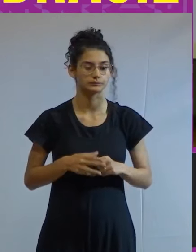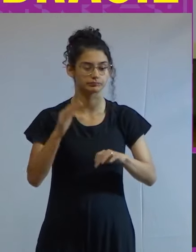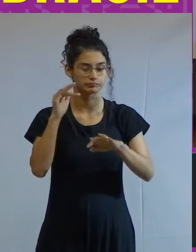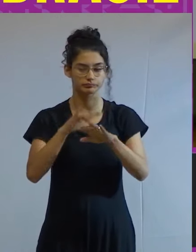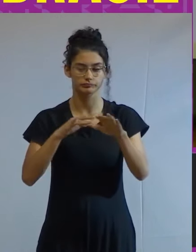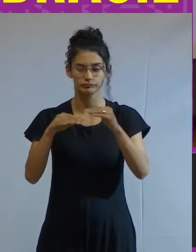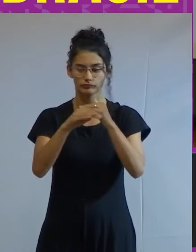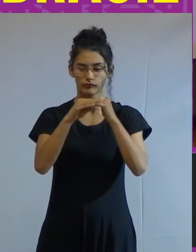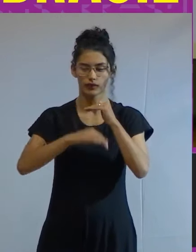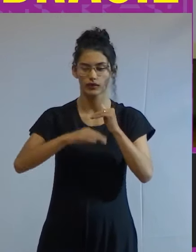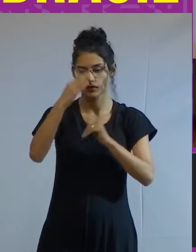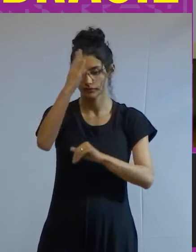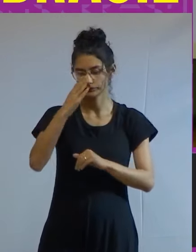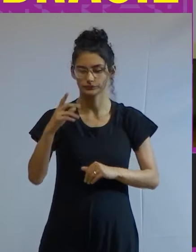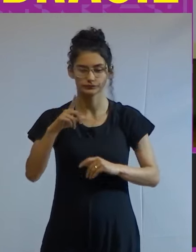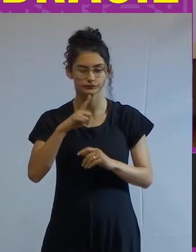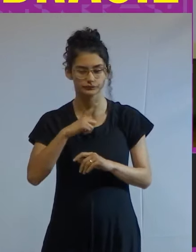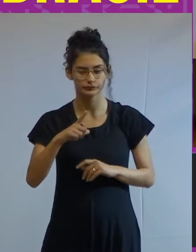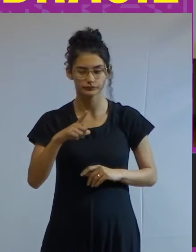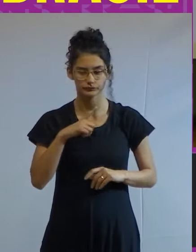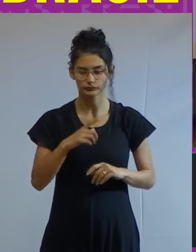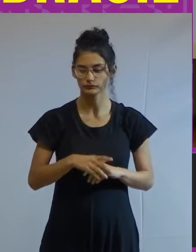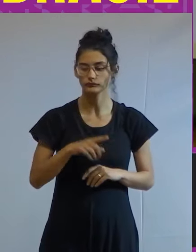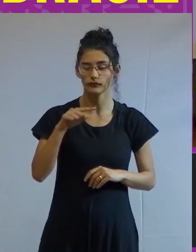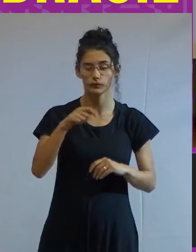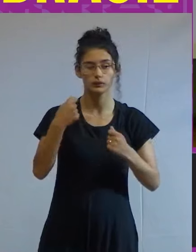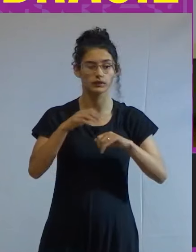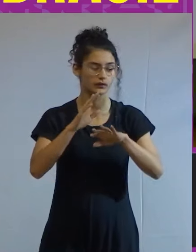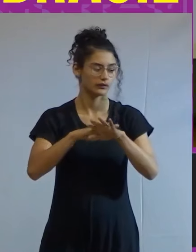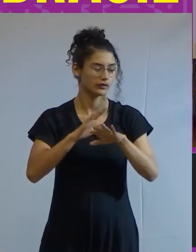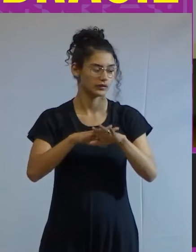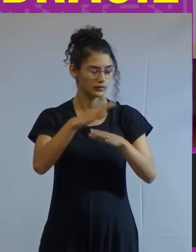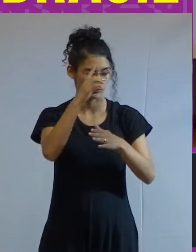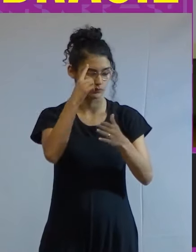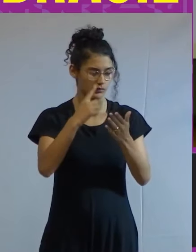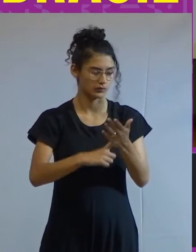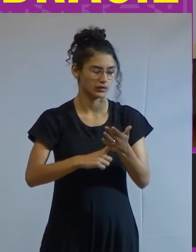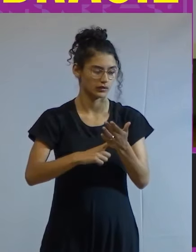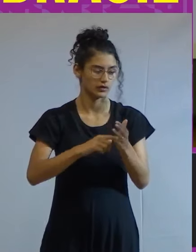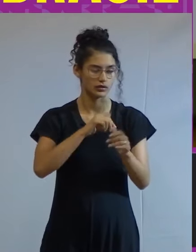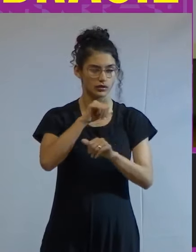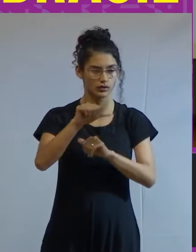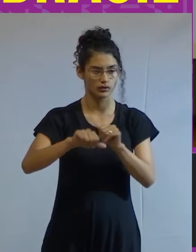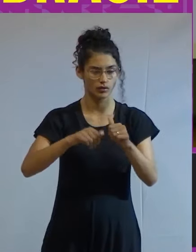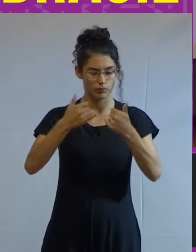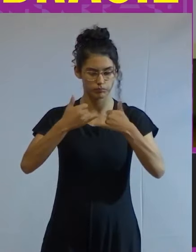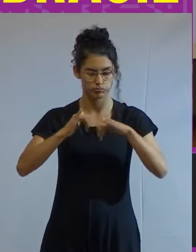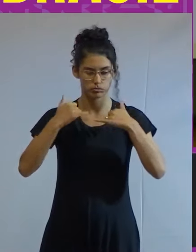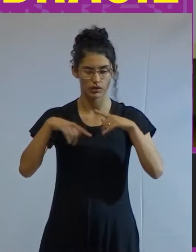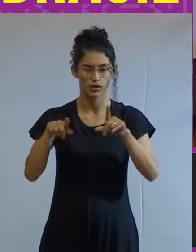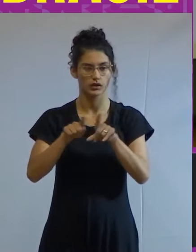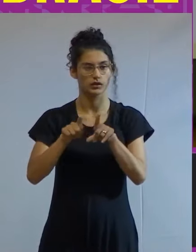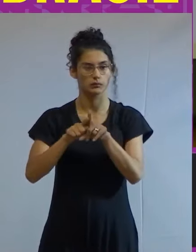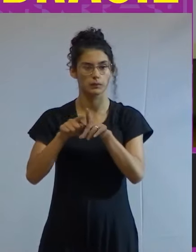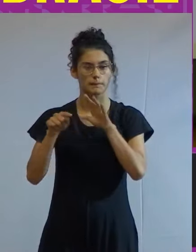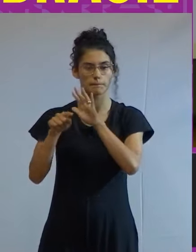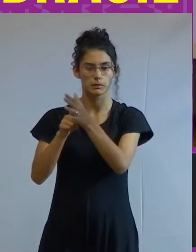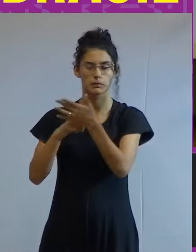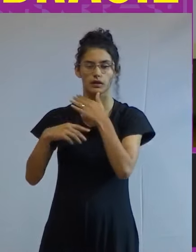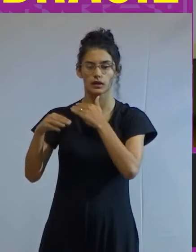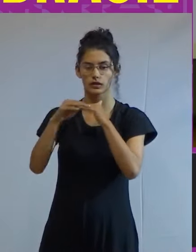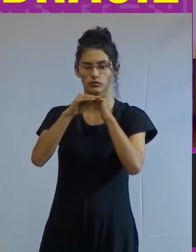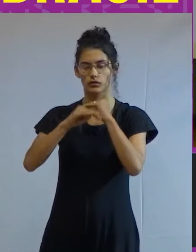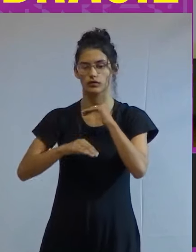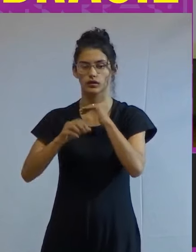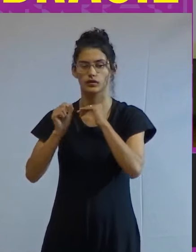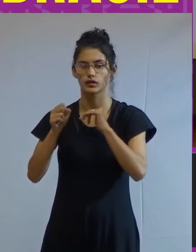desigualdade brasileira você tem que fazer um compromisso entre transição energética e combate às desigualdades que você